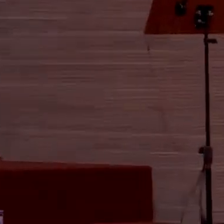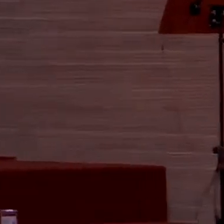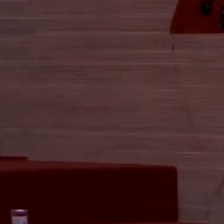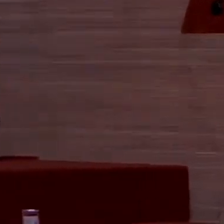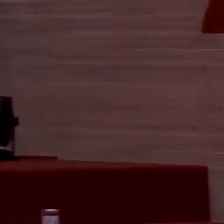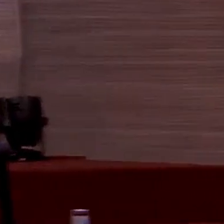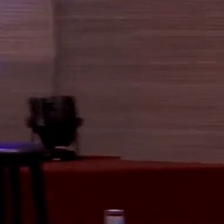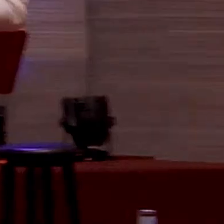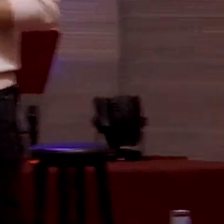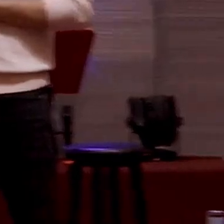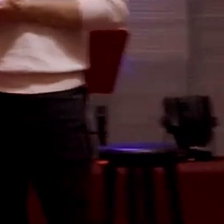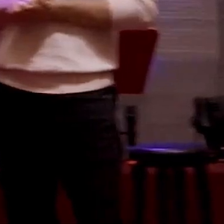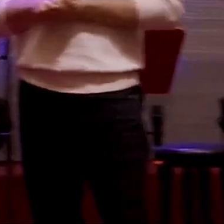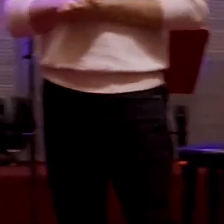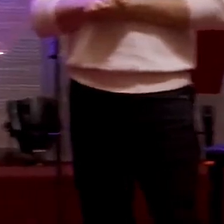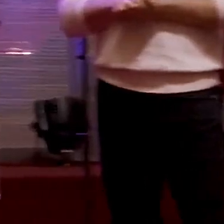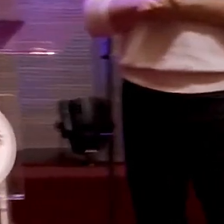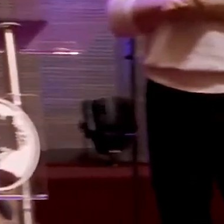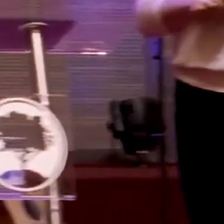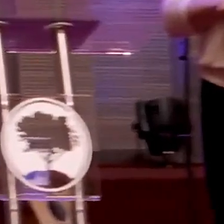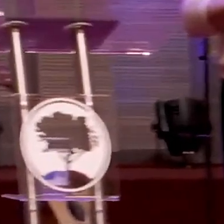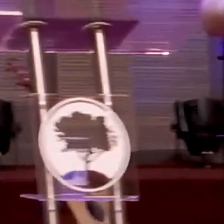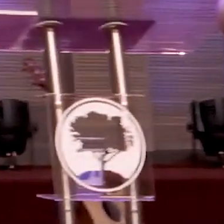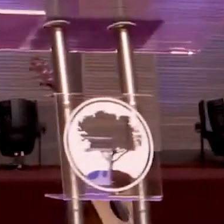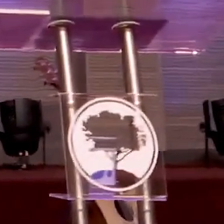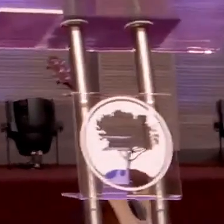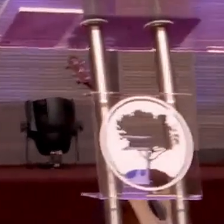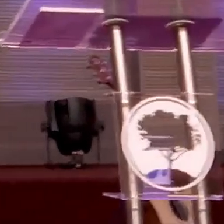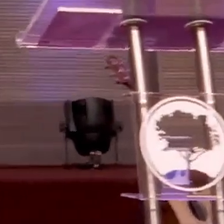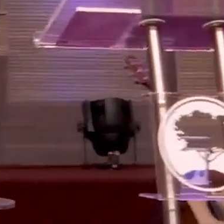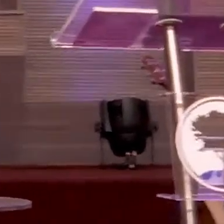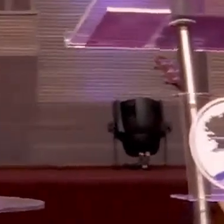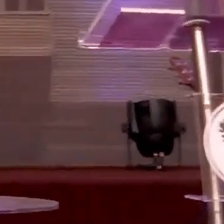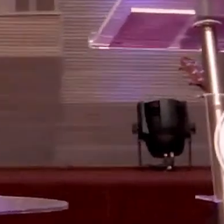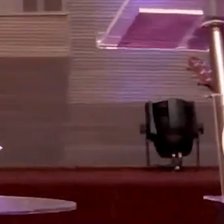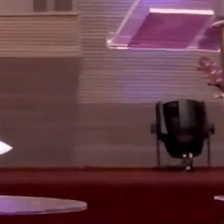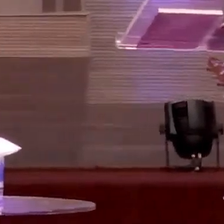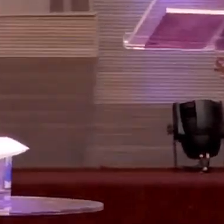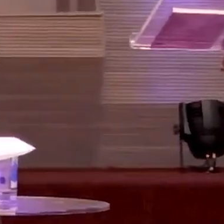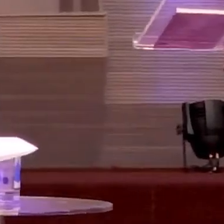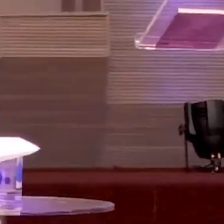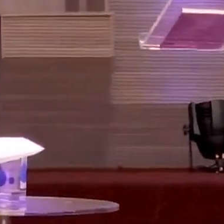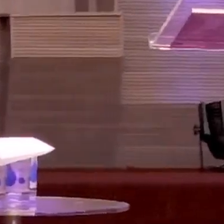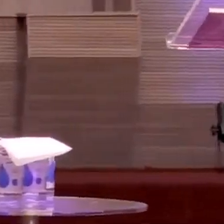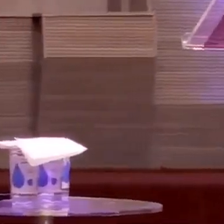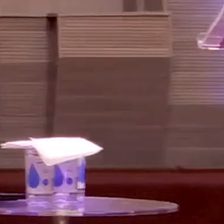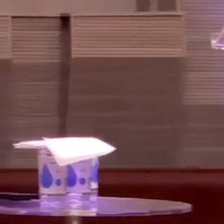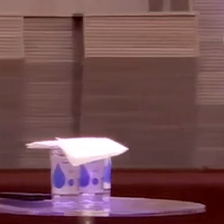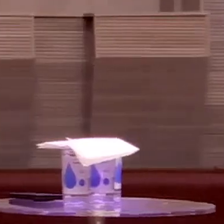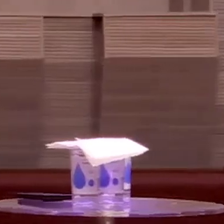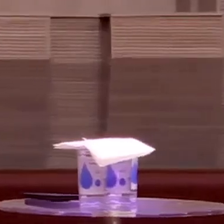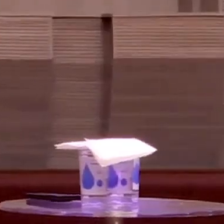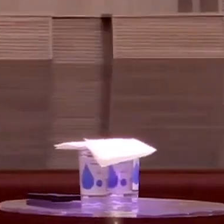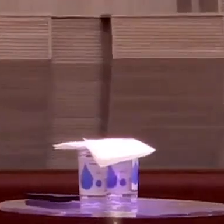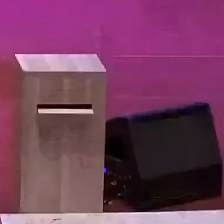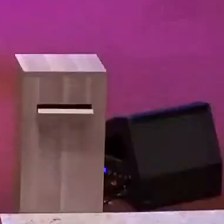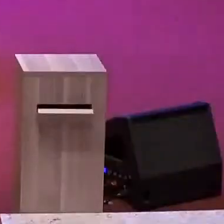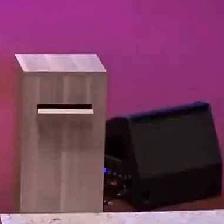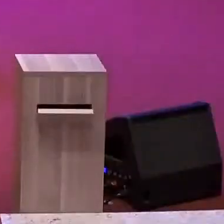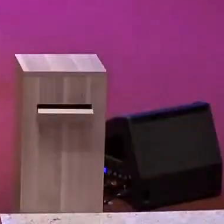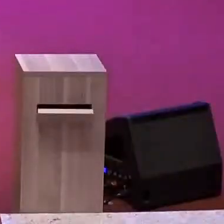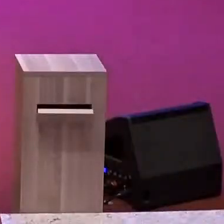Boa noite, Igreja Batista Alameda, boa noite, Pastor Wabson,